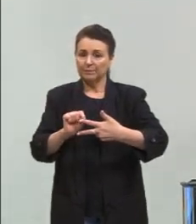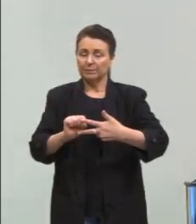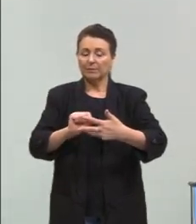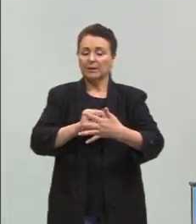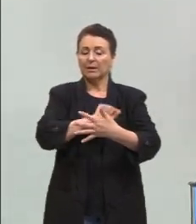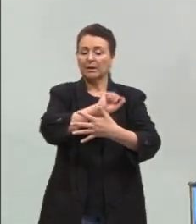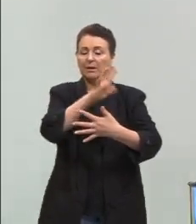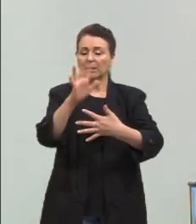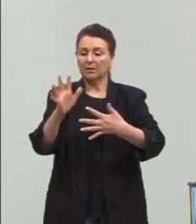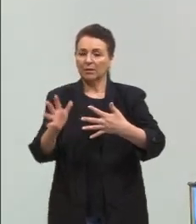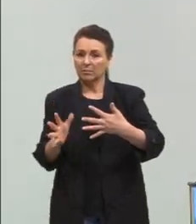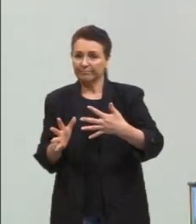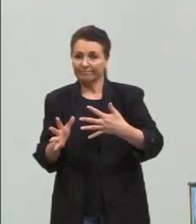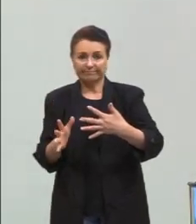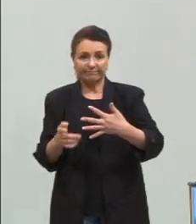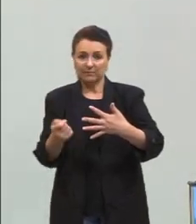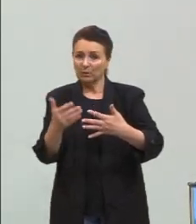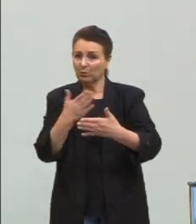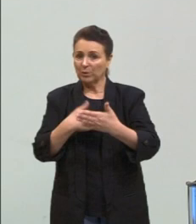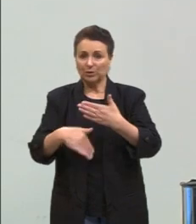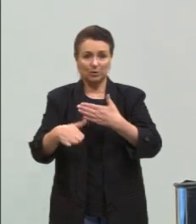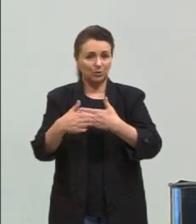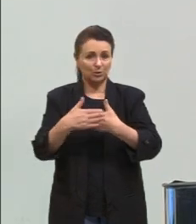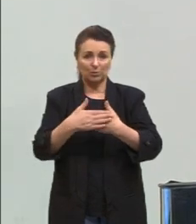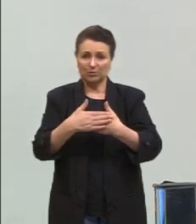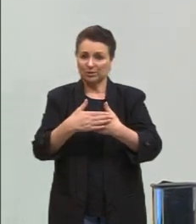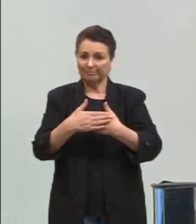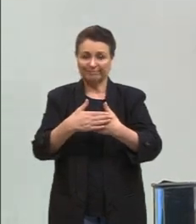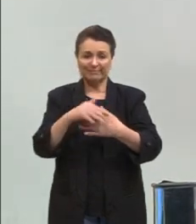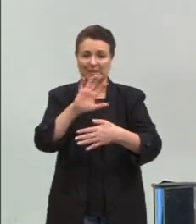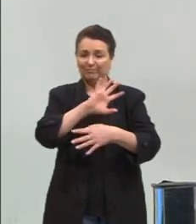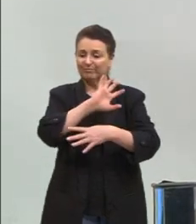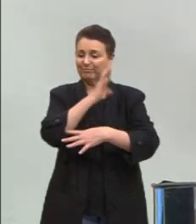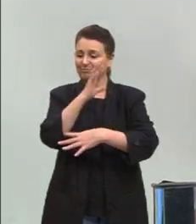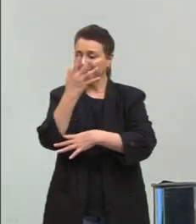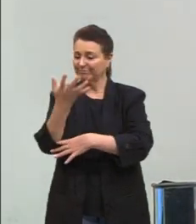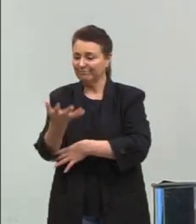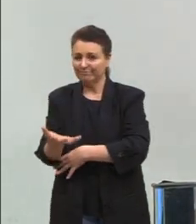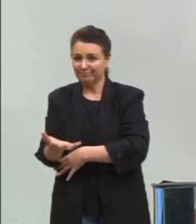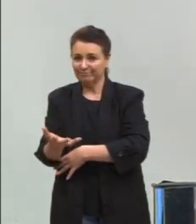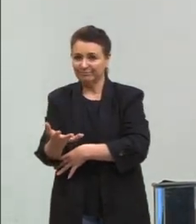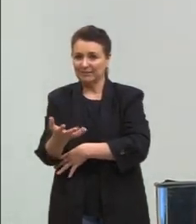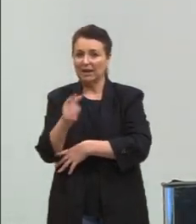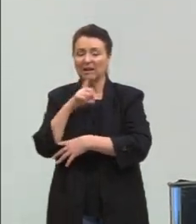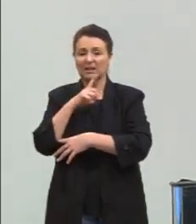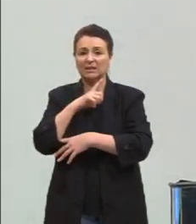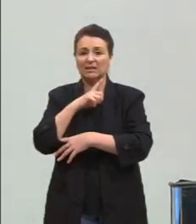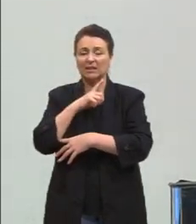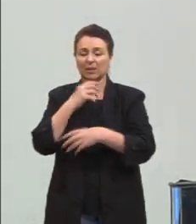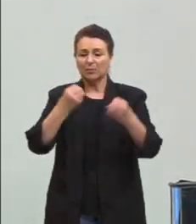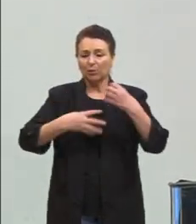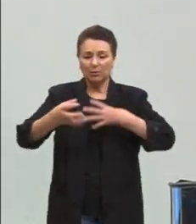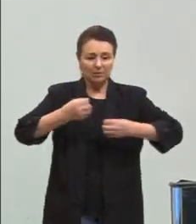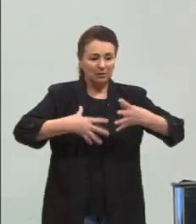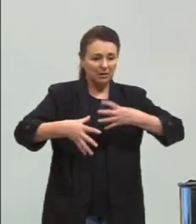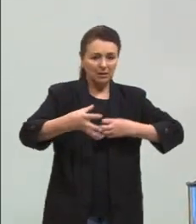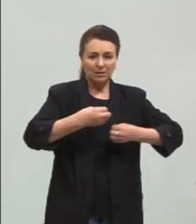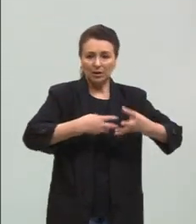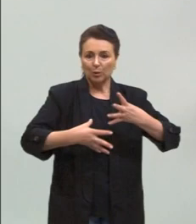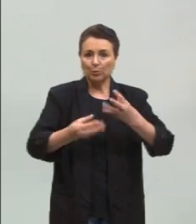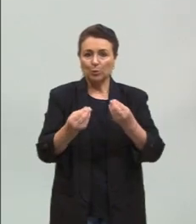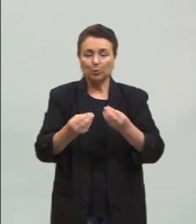atlântica, ela foi completamente desvastada, porque é onde nós temos a maior concentração de pessoas, né? A nossa